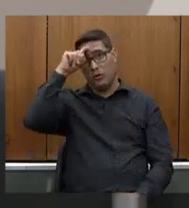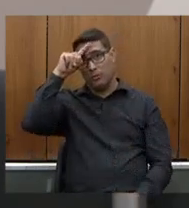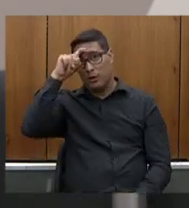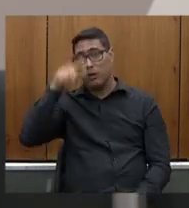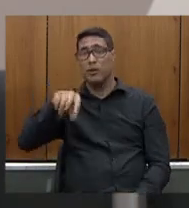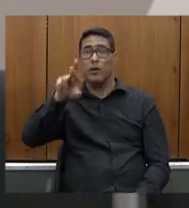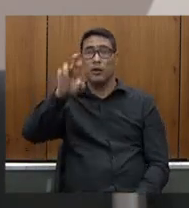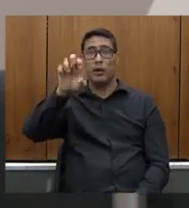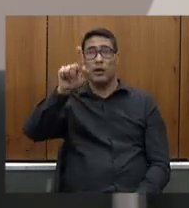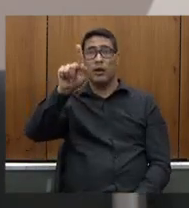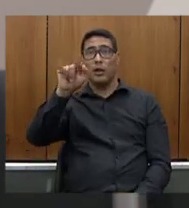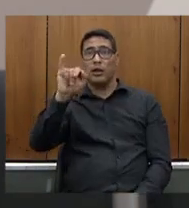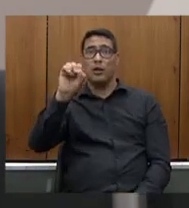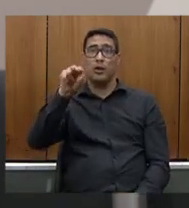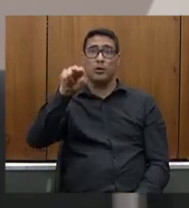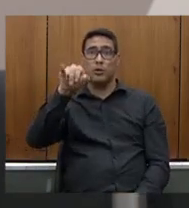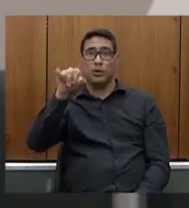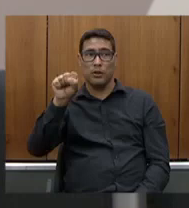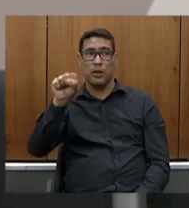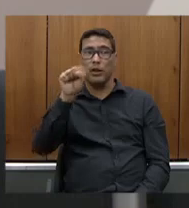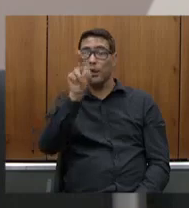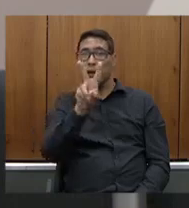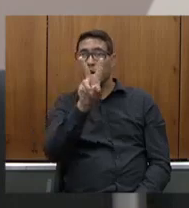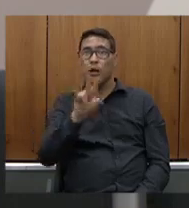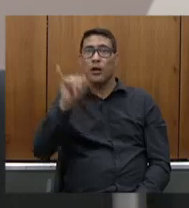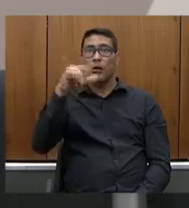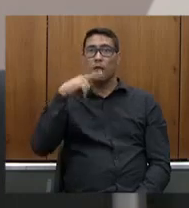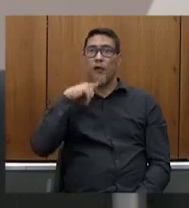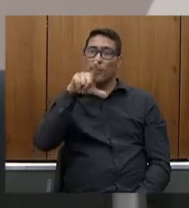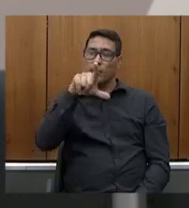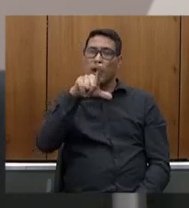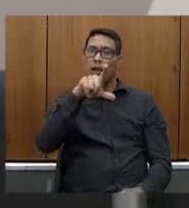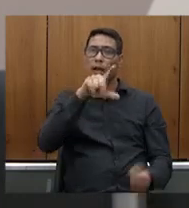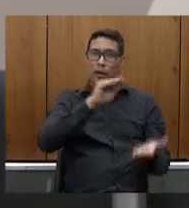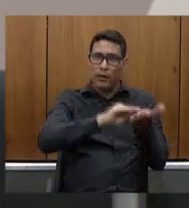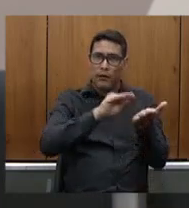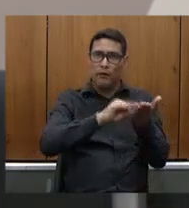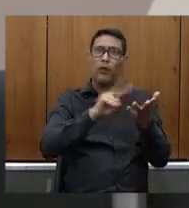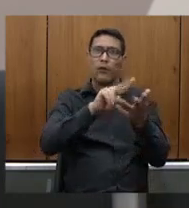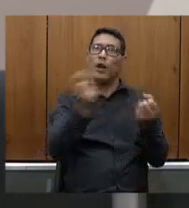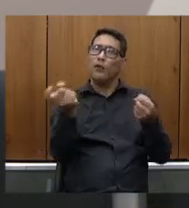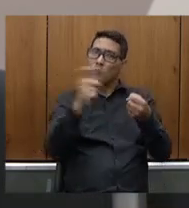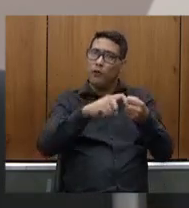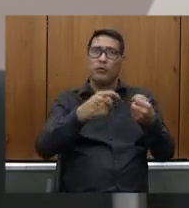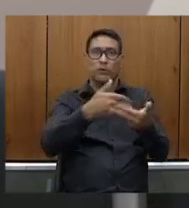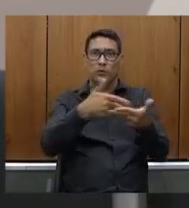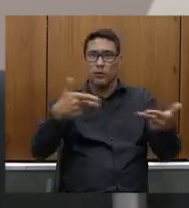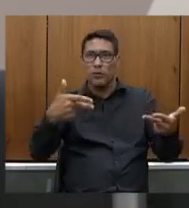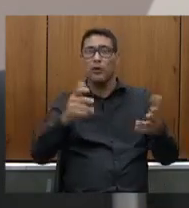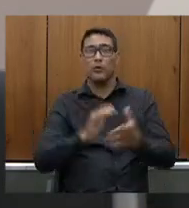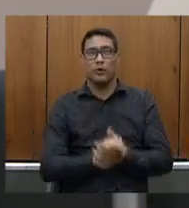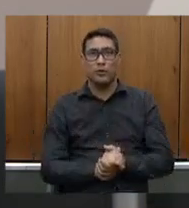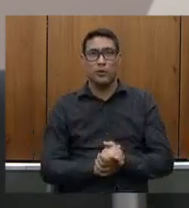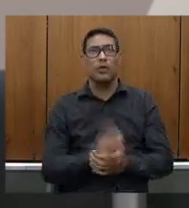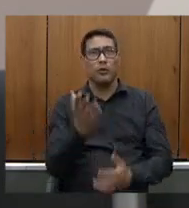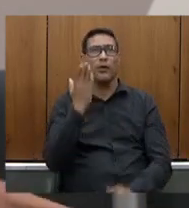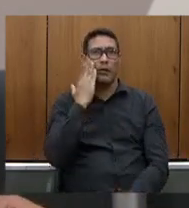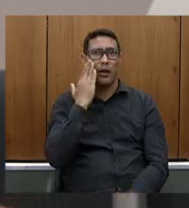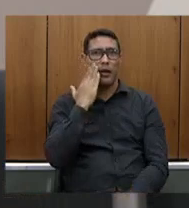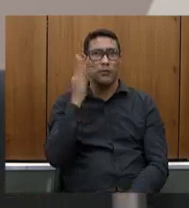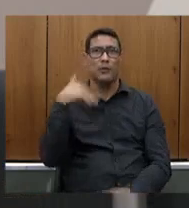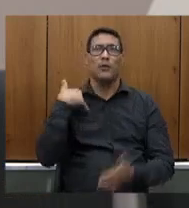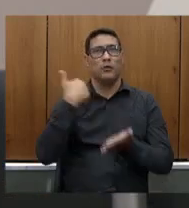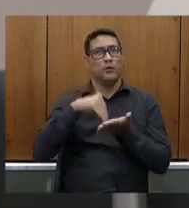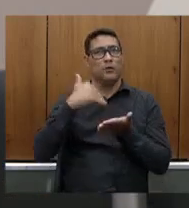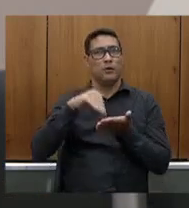recompor essa ausência na medida que forem instalados esses hospitais então eu queria saber do secretário não